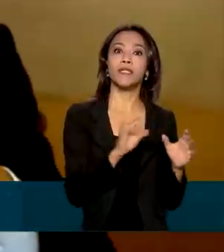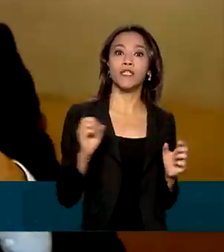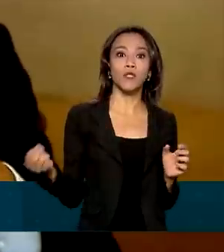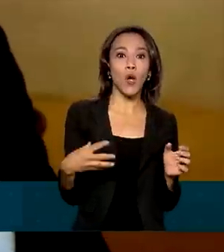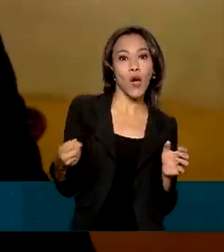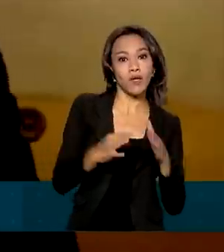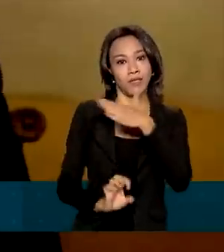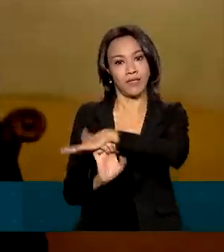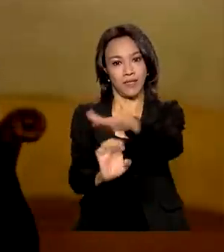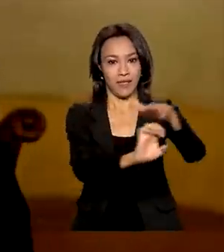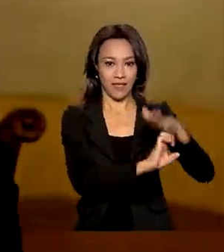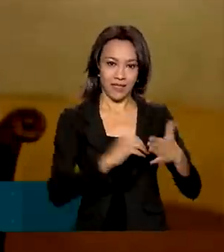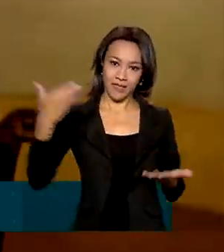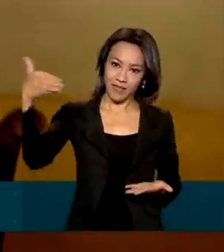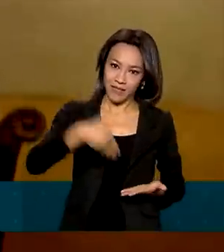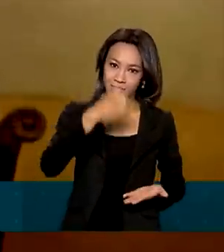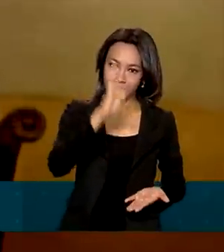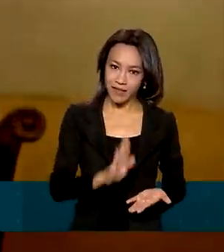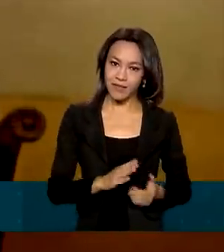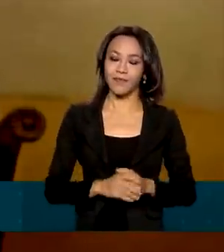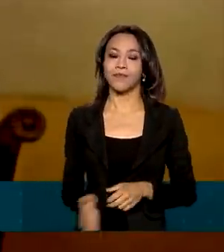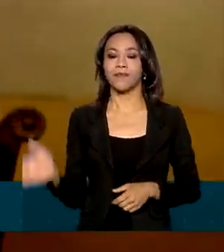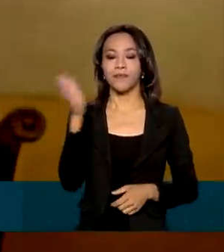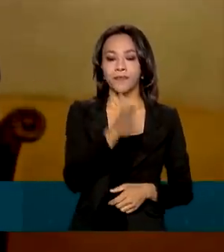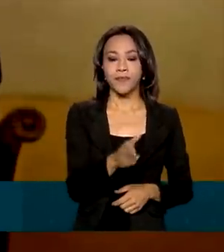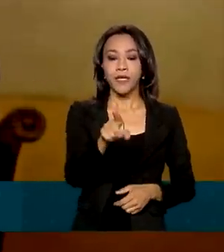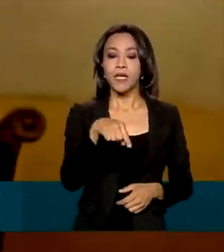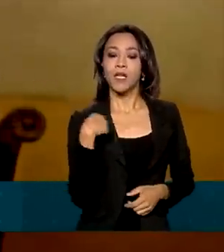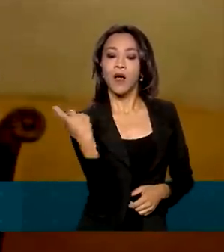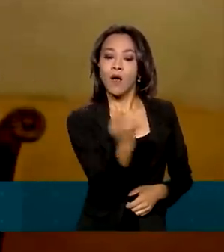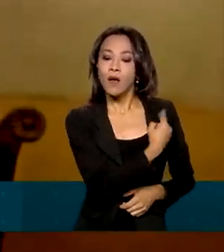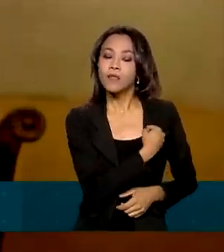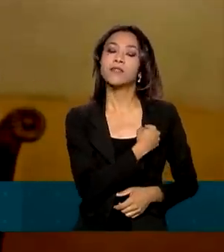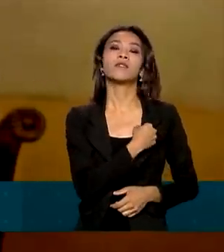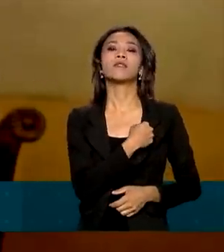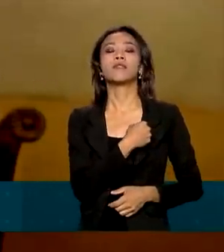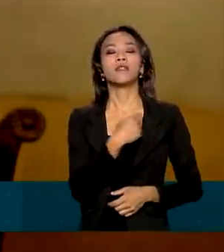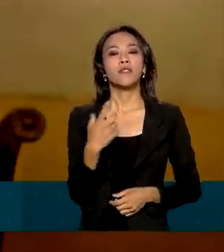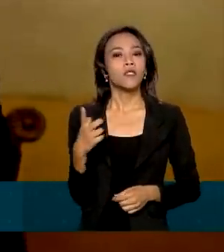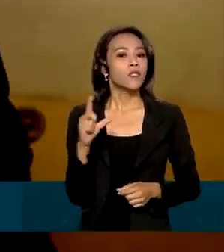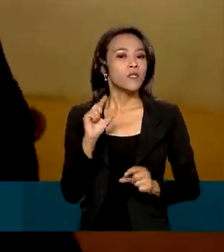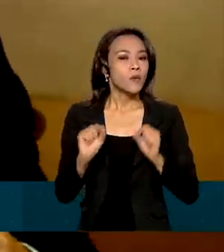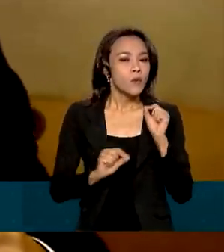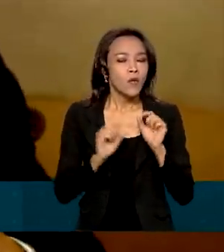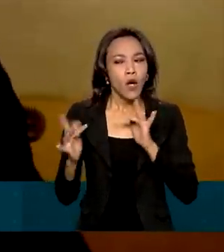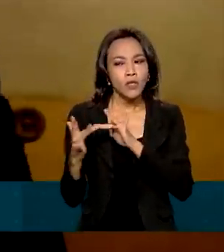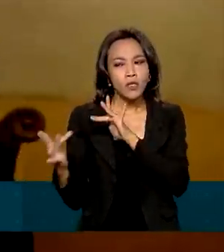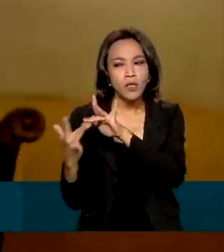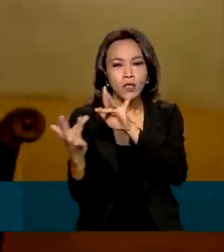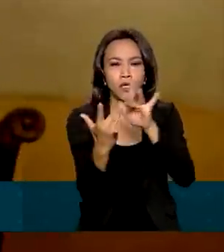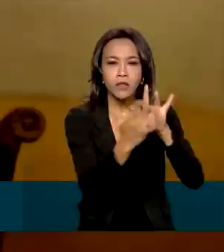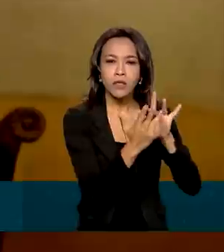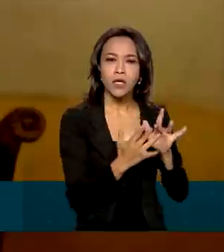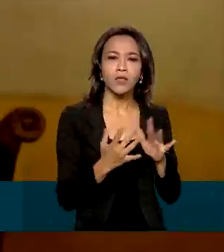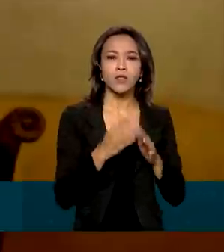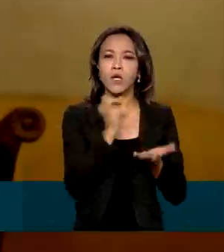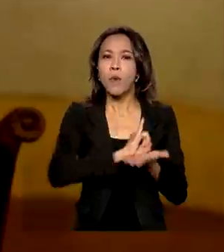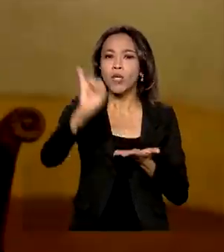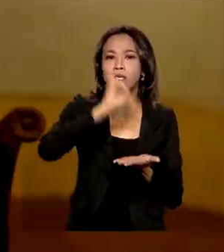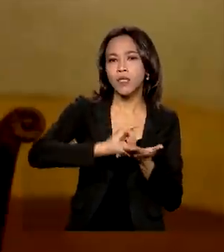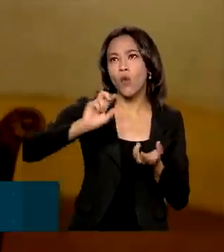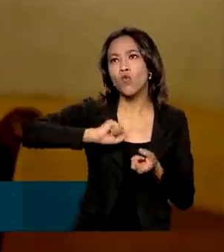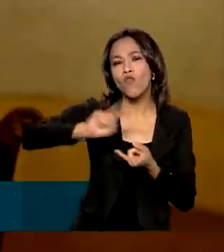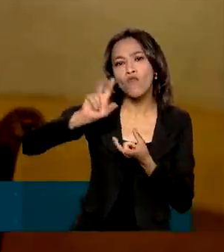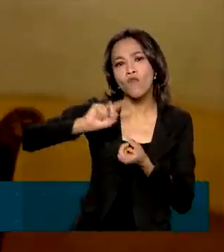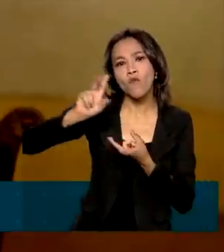nos conectando agora com o que pode ser o hub, não só de exportações nossas para o resto do mundo,